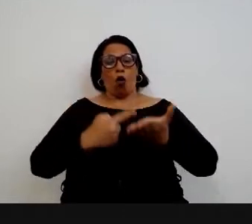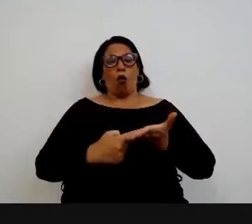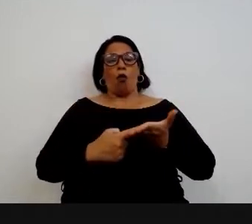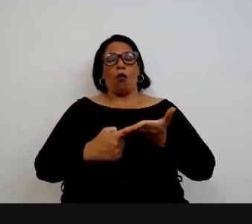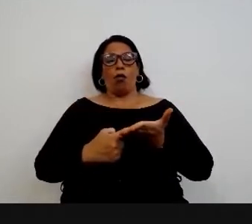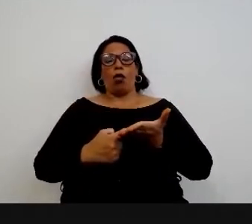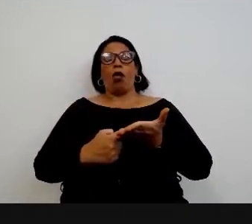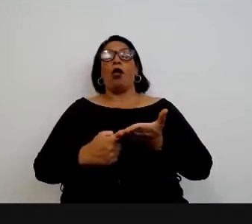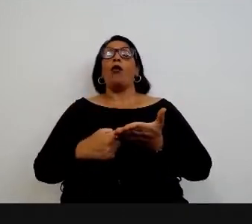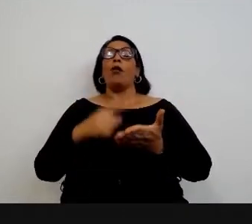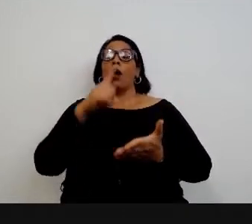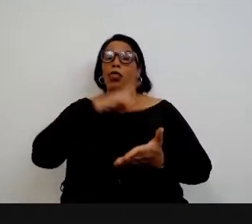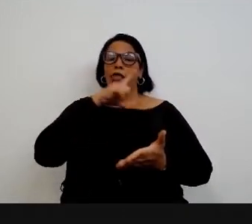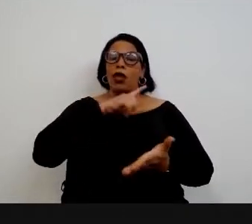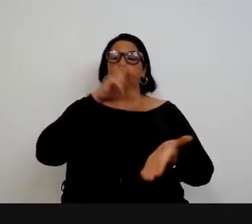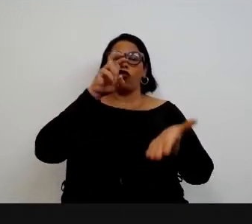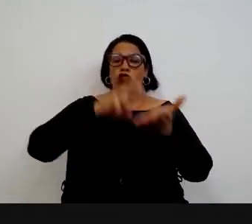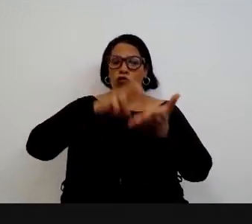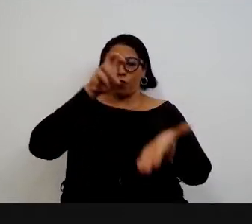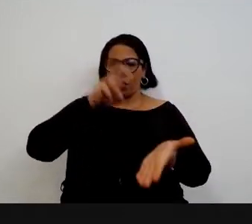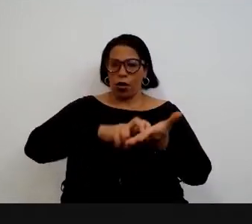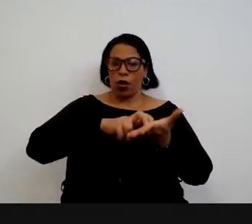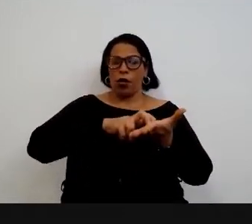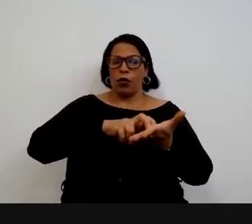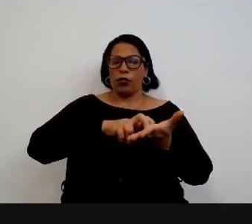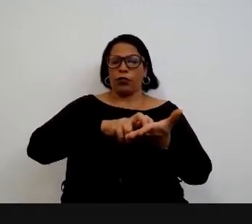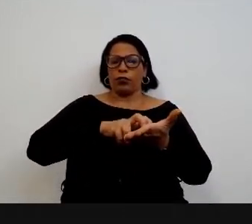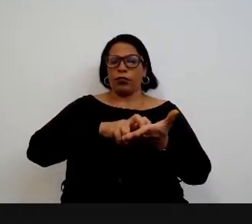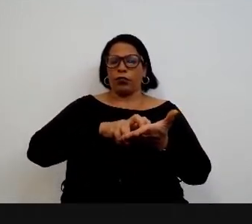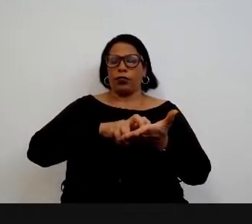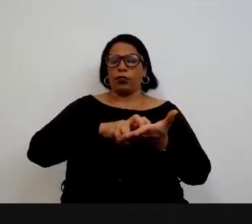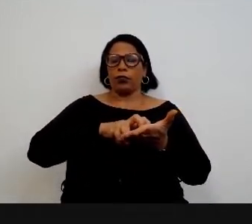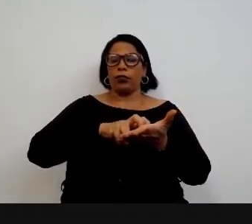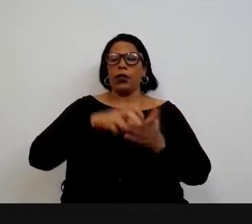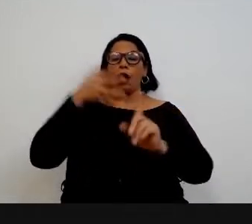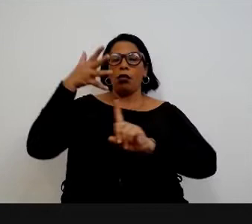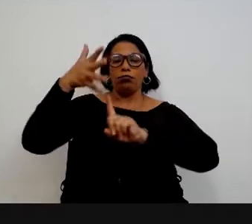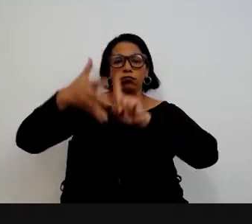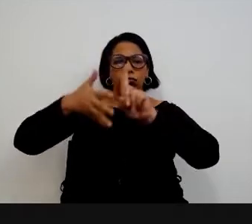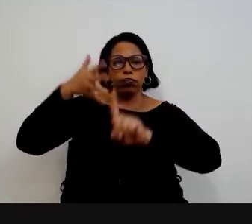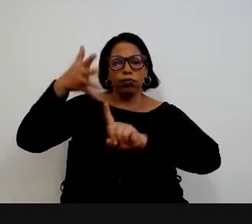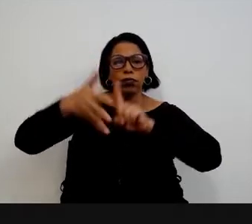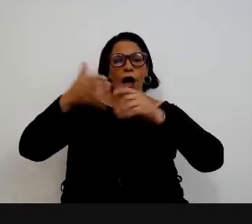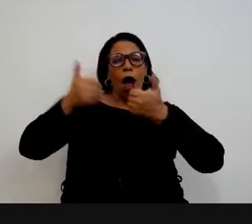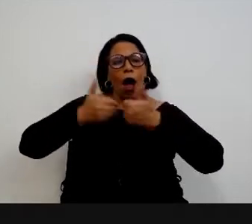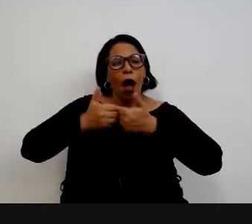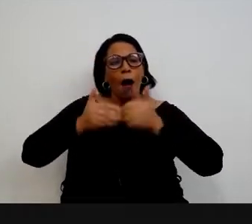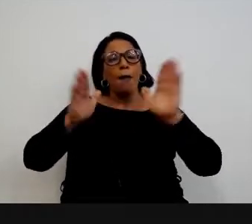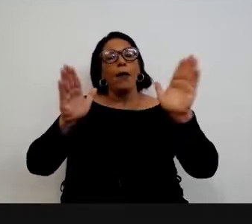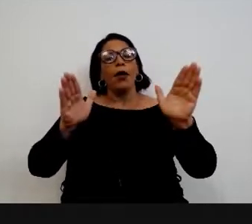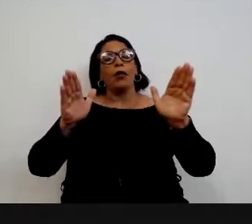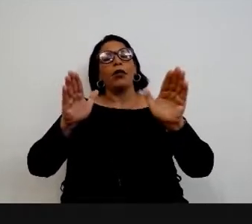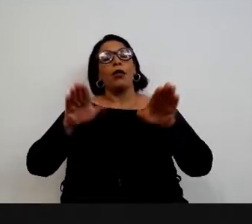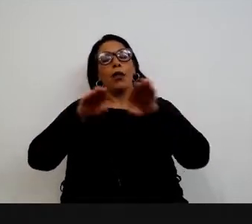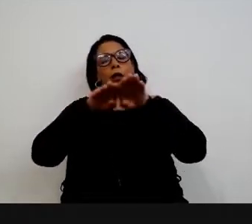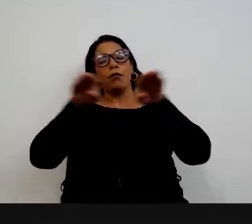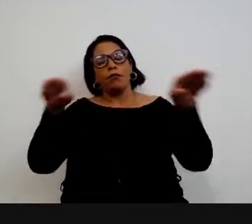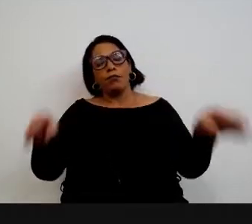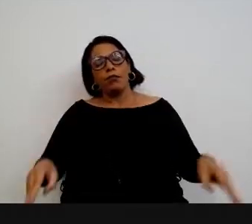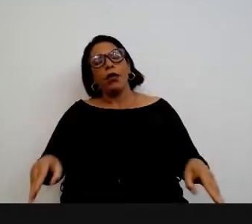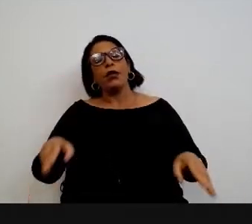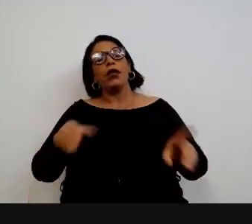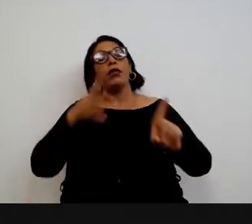mundos. Nós temos pela manhã, além da nossa palestra de abertura, mesas